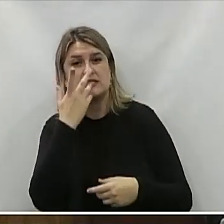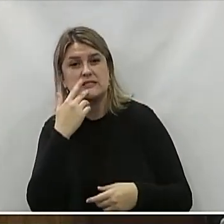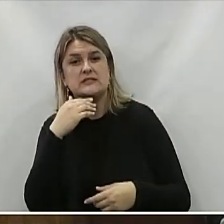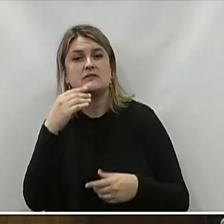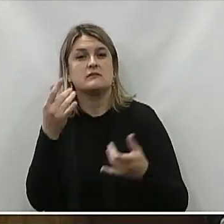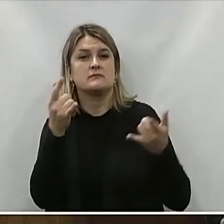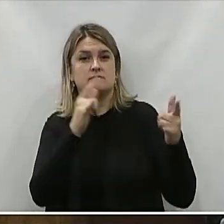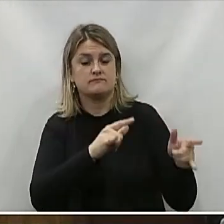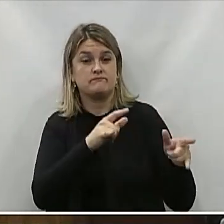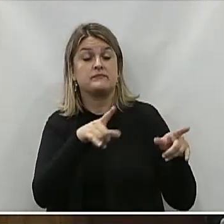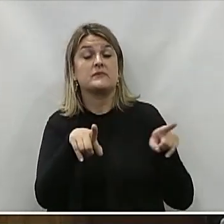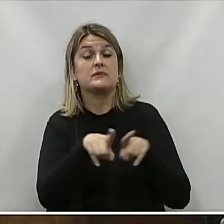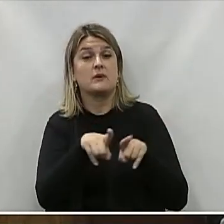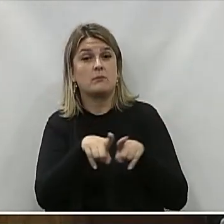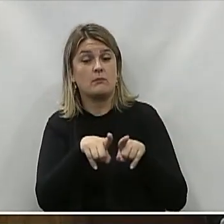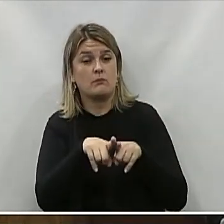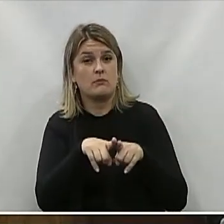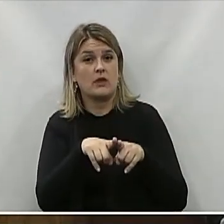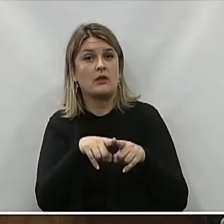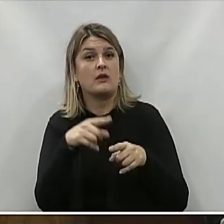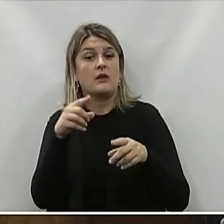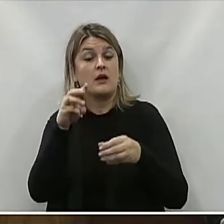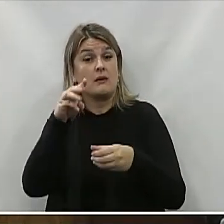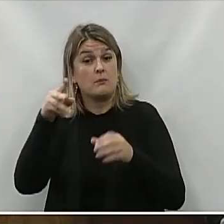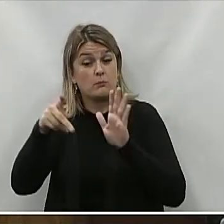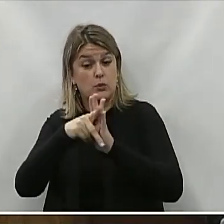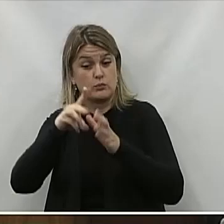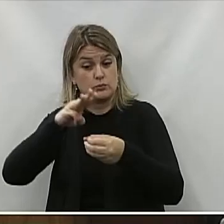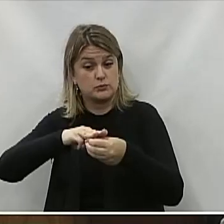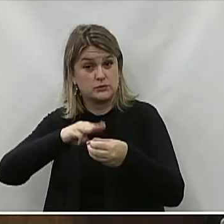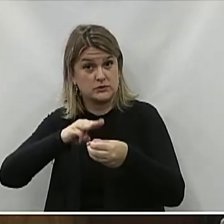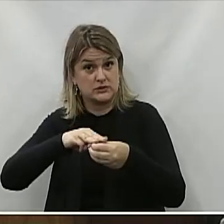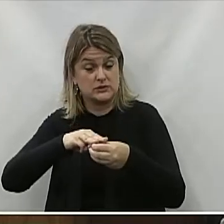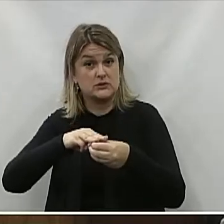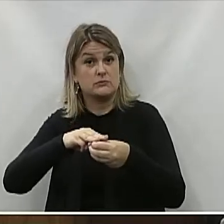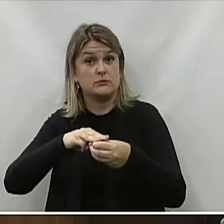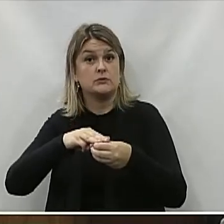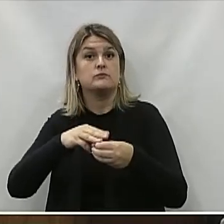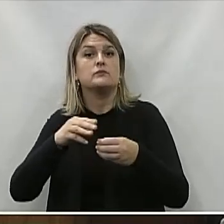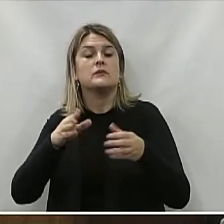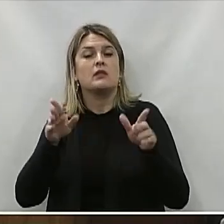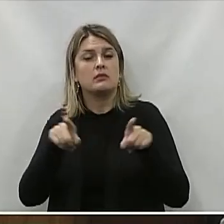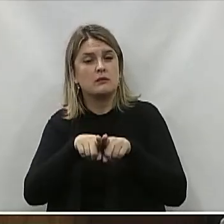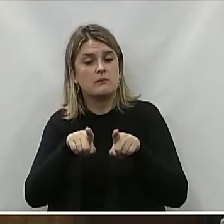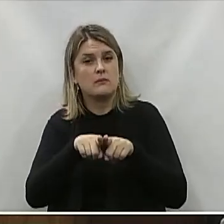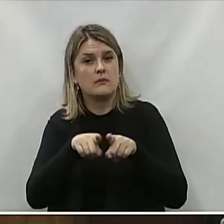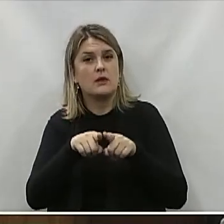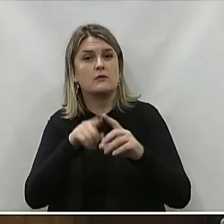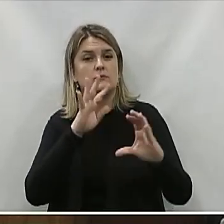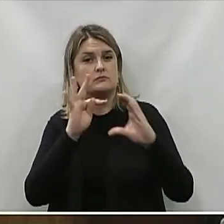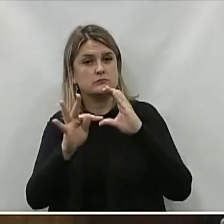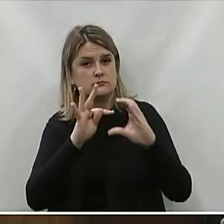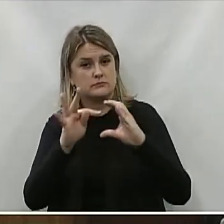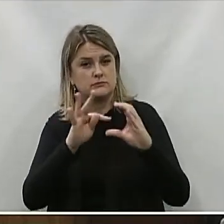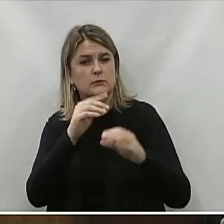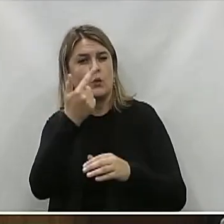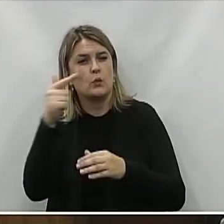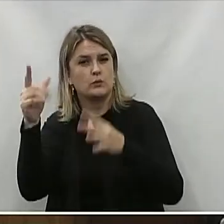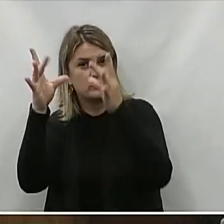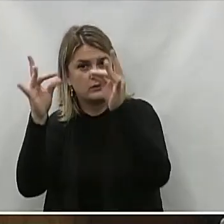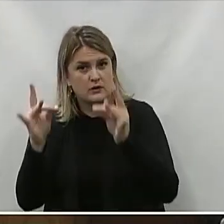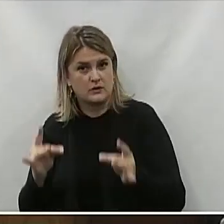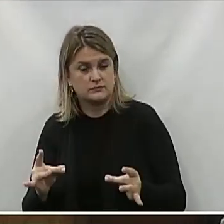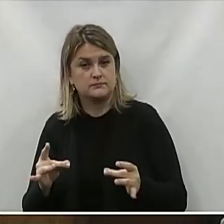adolescente Conferência Municipal Dos direitos Da criança E do adolescente Fundo Municipal Da criança E do adolescente Conselho Tutelar E da outras